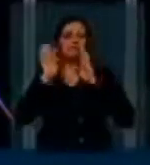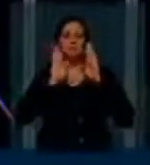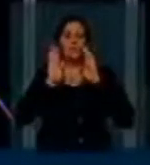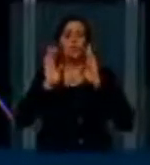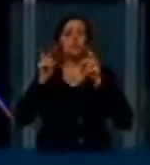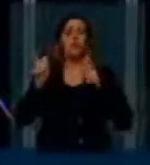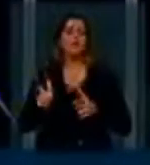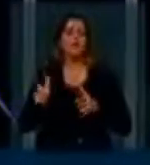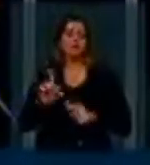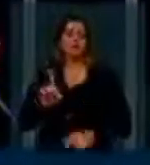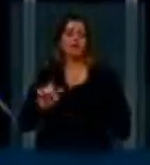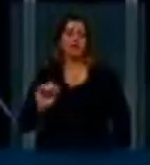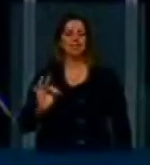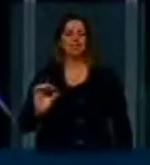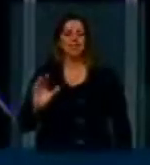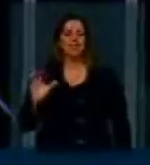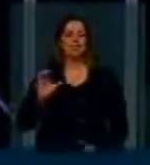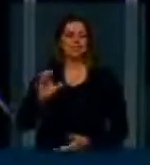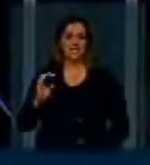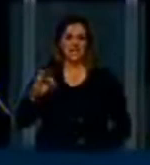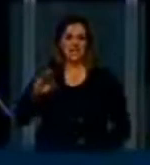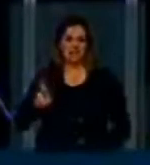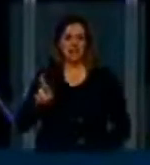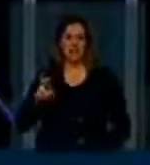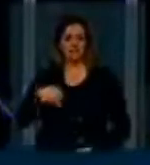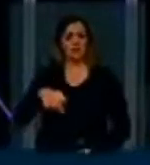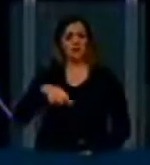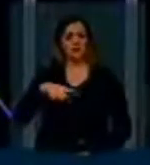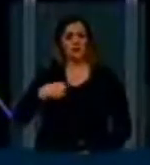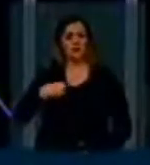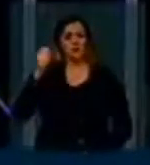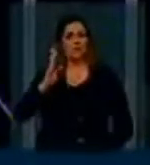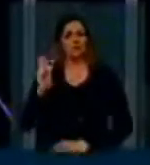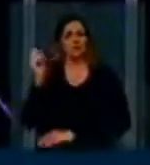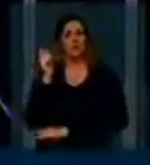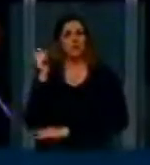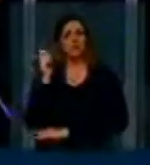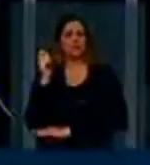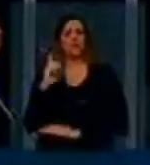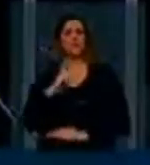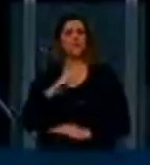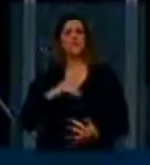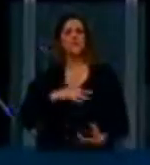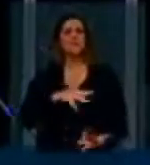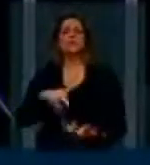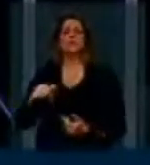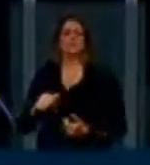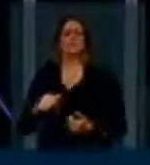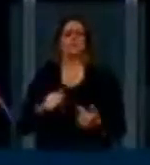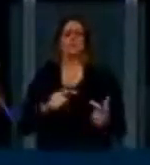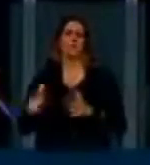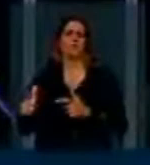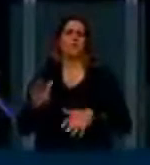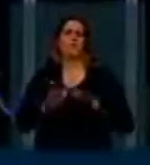espalhados pelo mundo aqui, eu até soube outro dia, que tem um data center no Rio Grande do Sul. É uma questão de preço, é uma questão